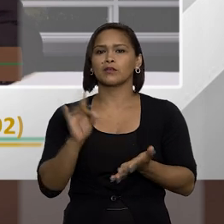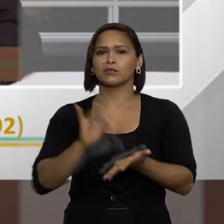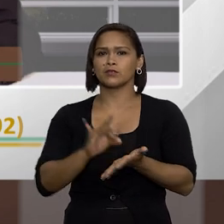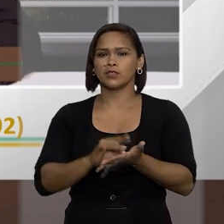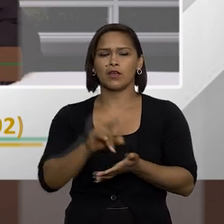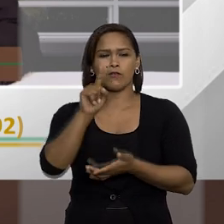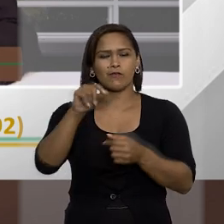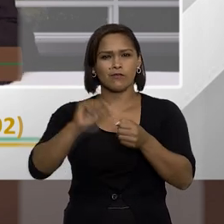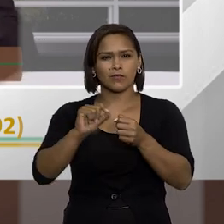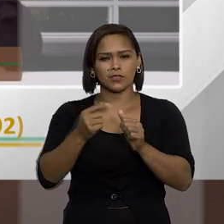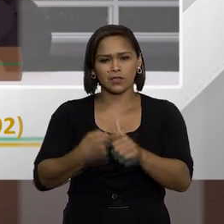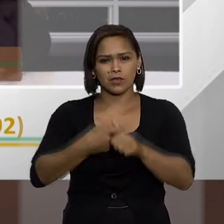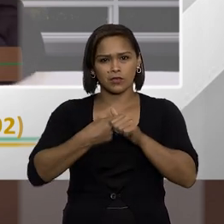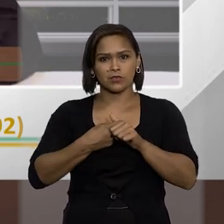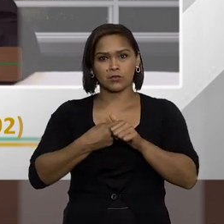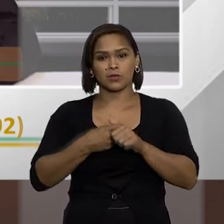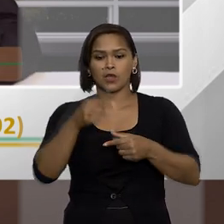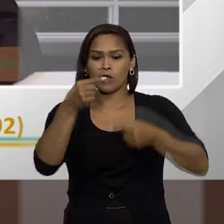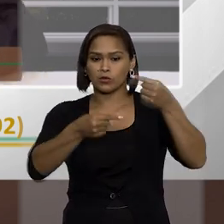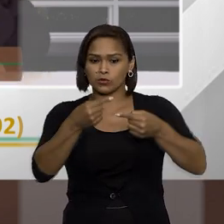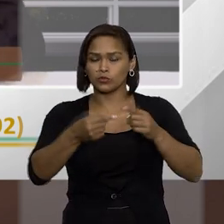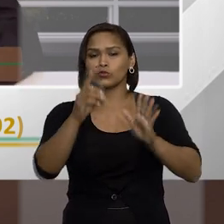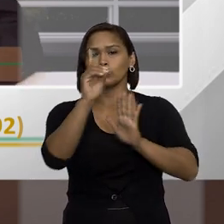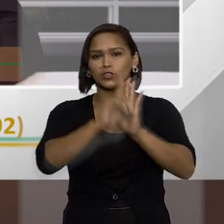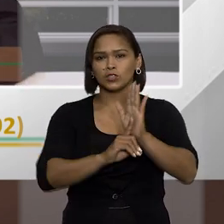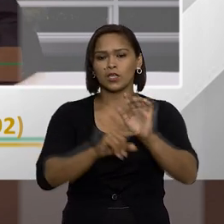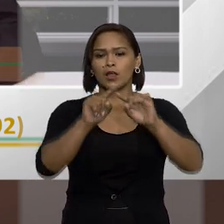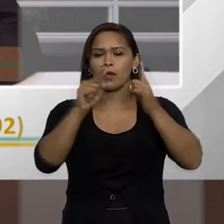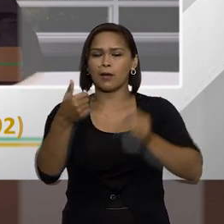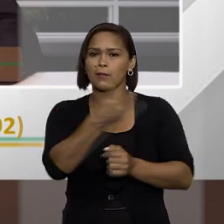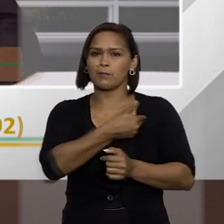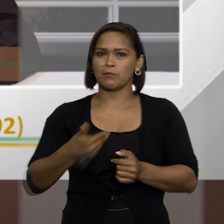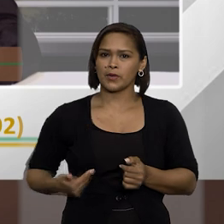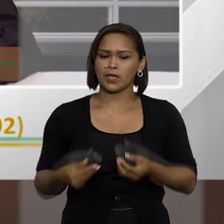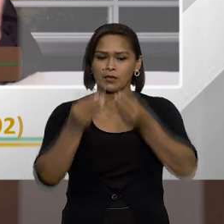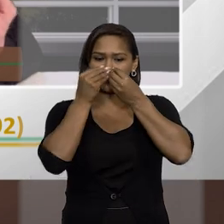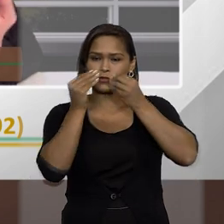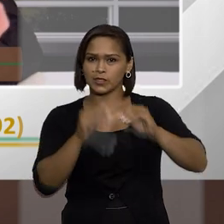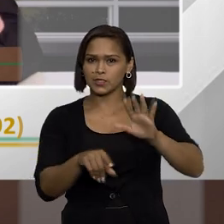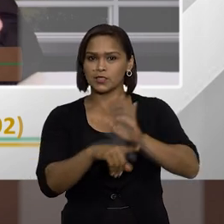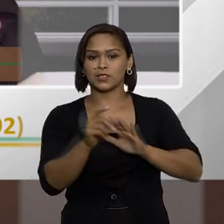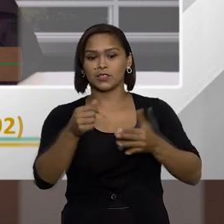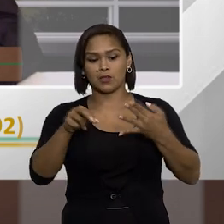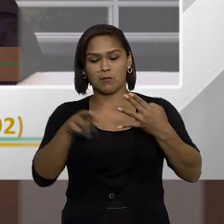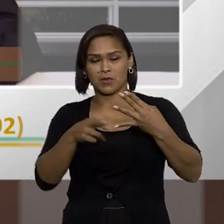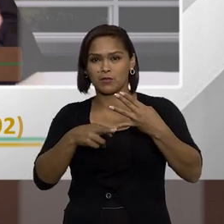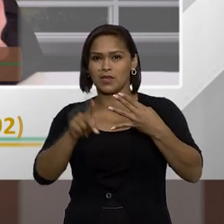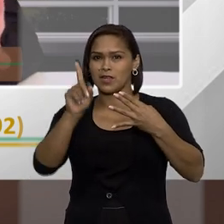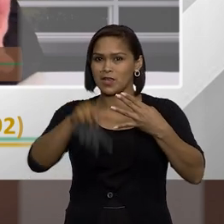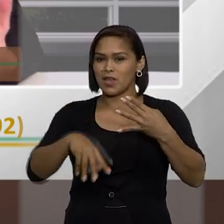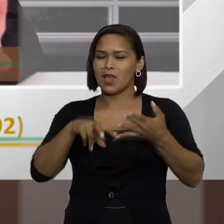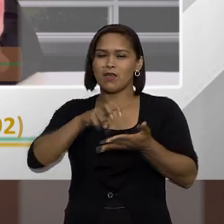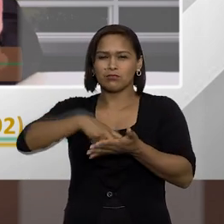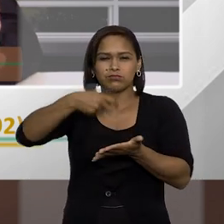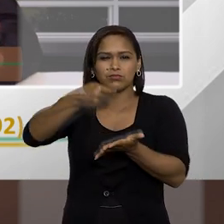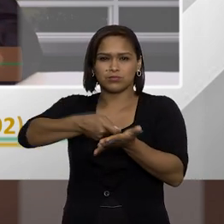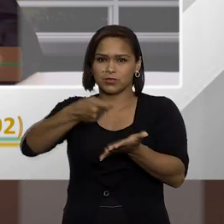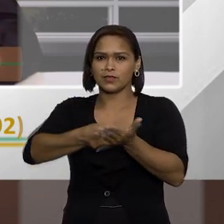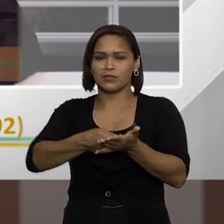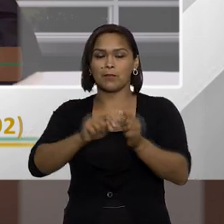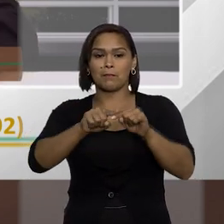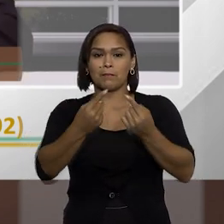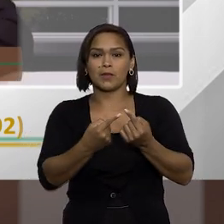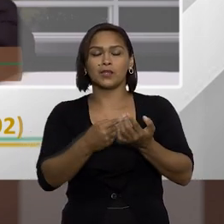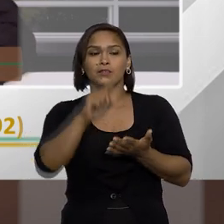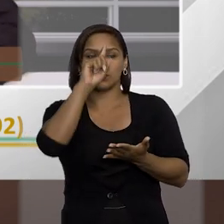Porque, realmente, você fazer a suspensão dos direitos políticos, a perda da função pública, com uma decisão de primeira instância, é um pouco severo demais.